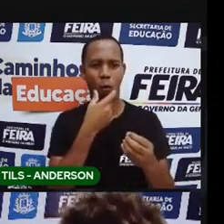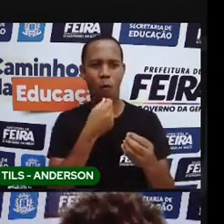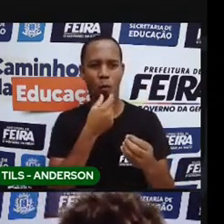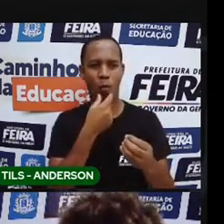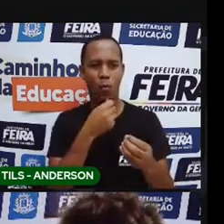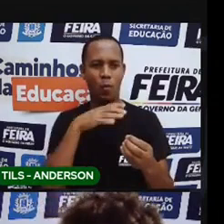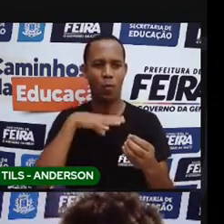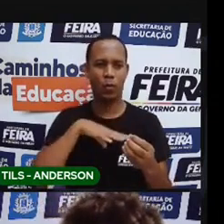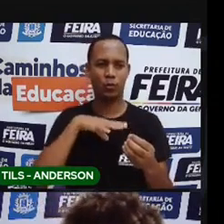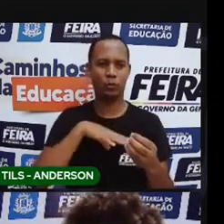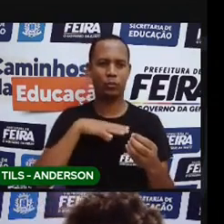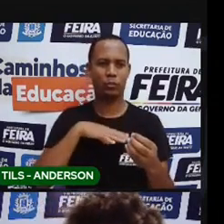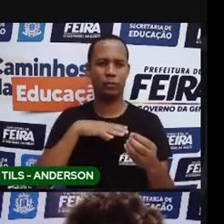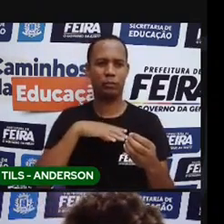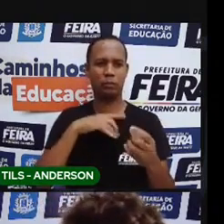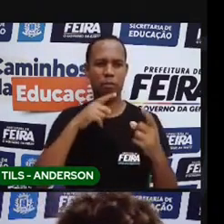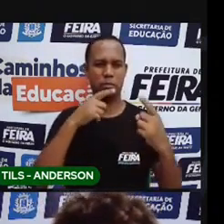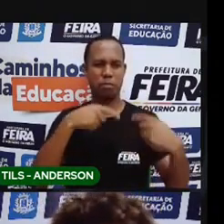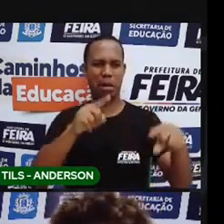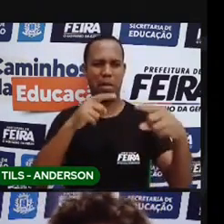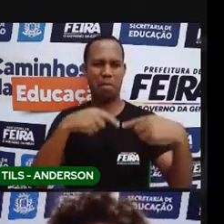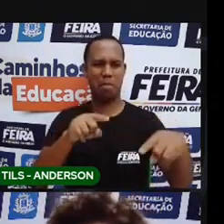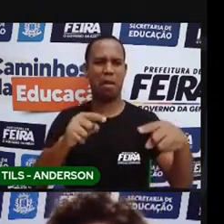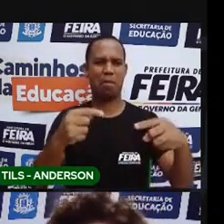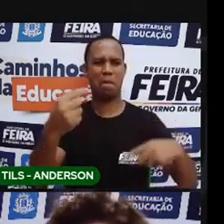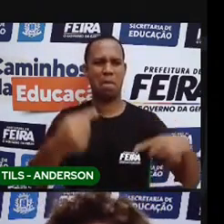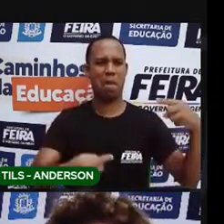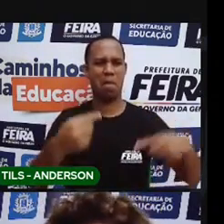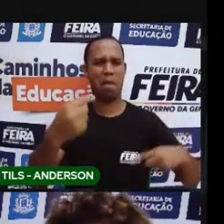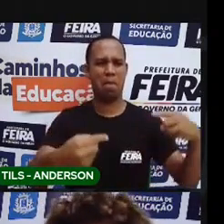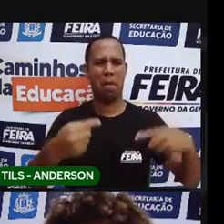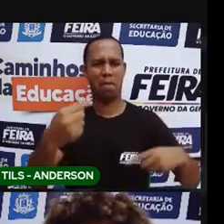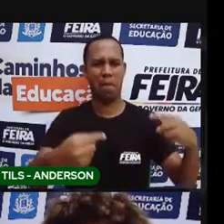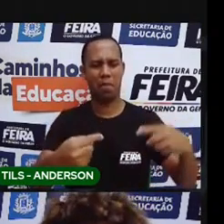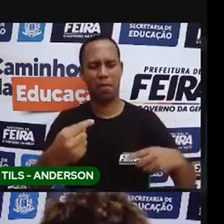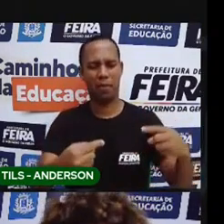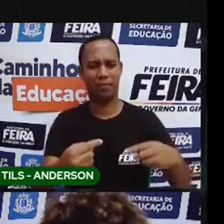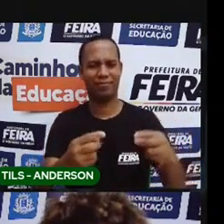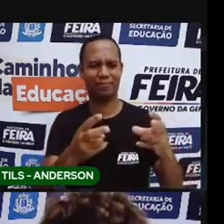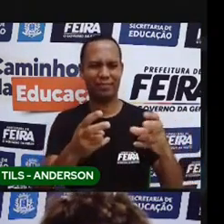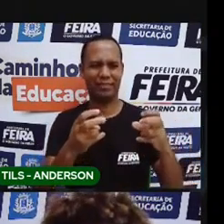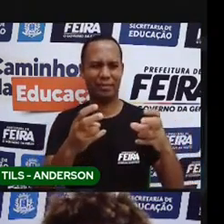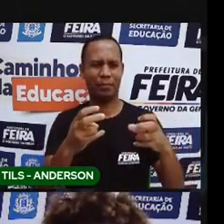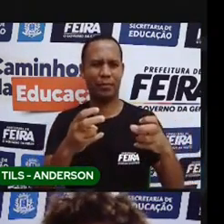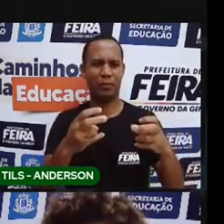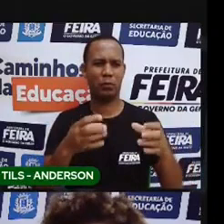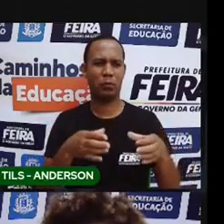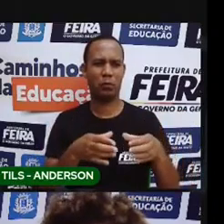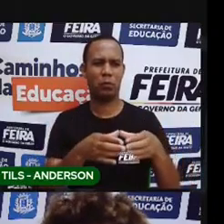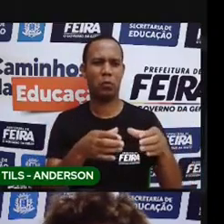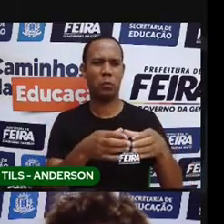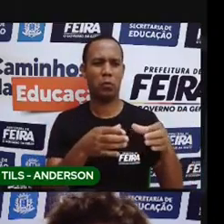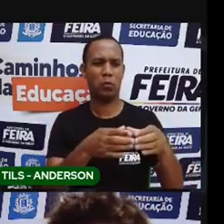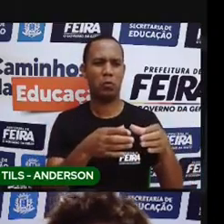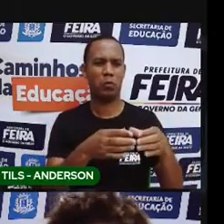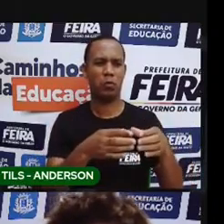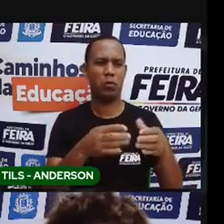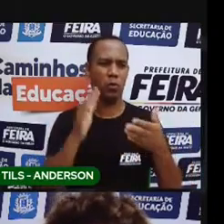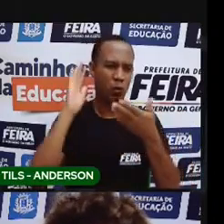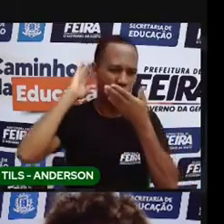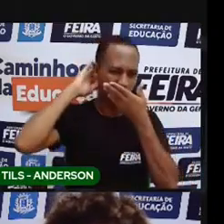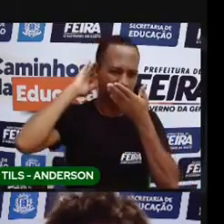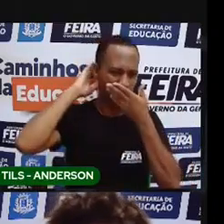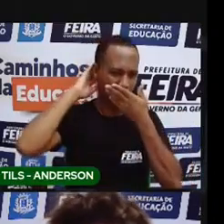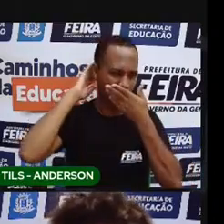que não foi uma chegada amigável e aí durante o vídeo vocês perceberam essa luta dos